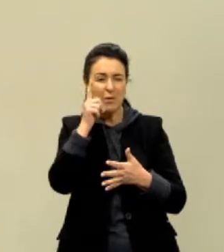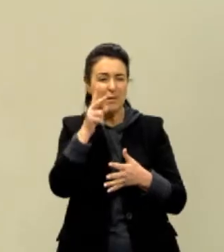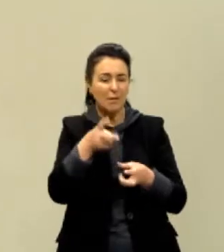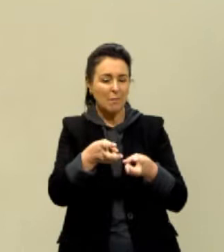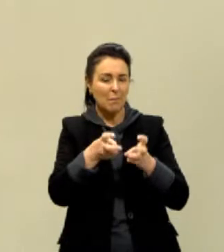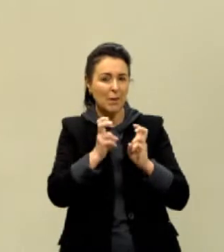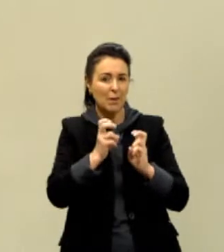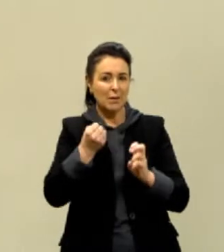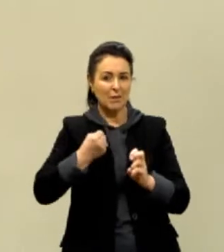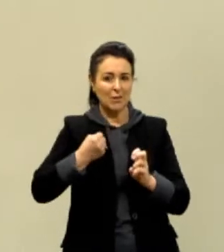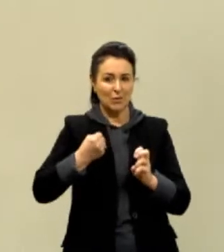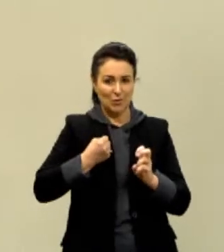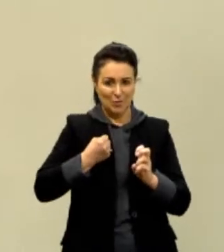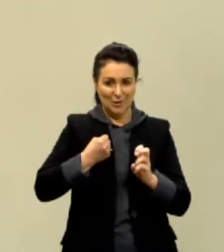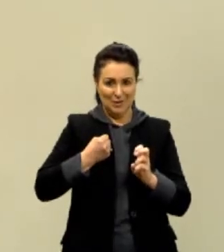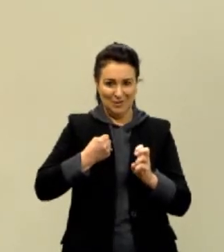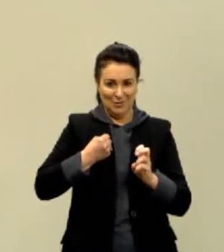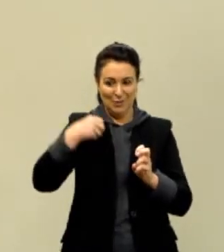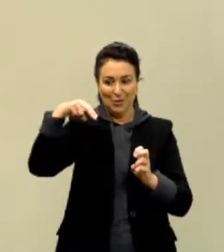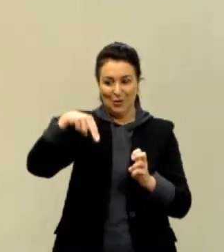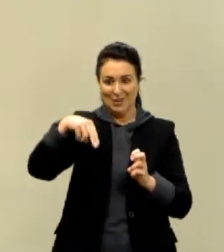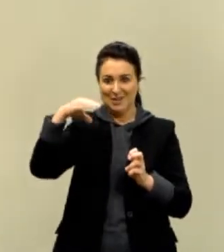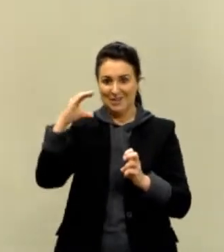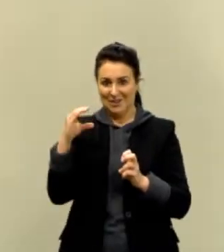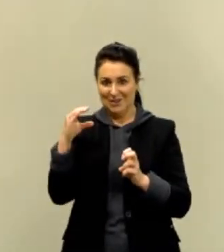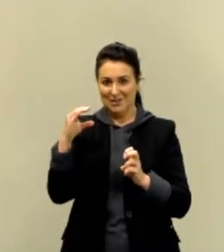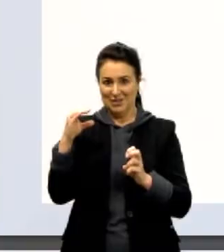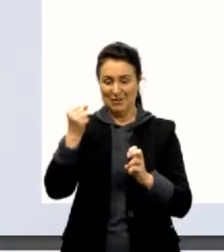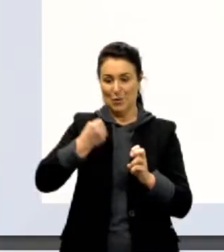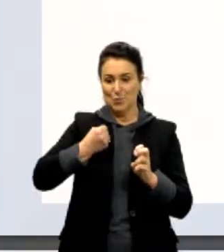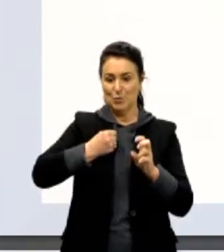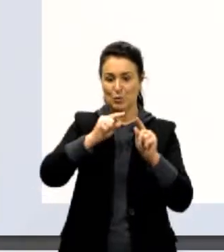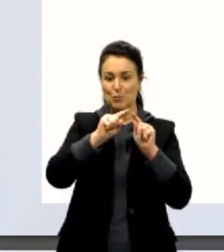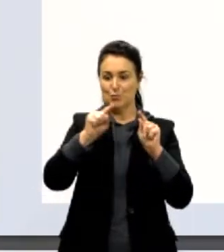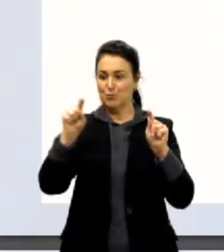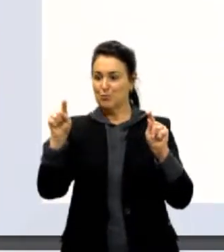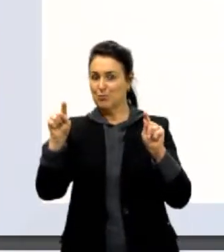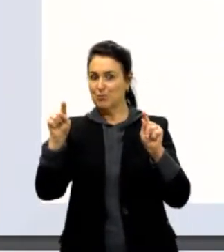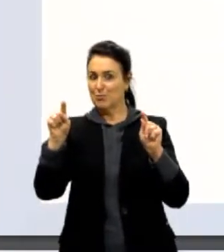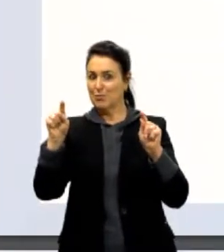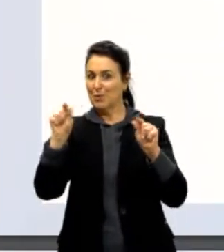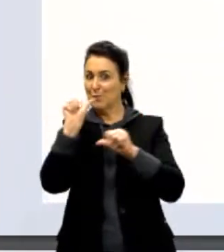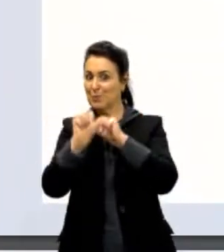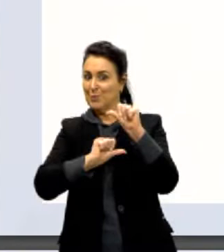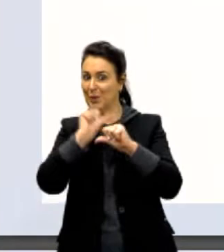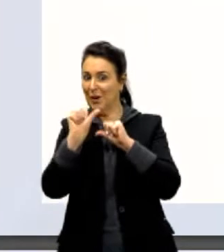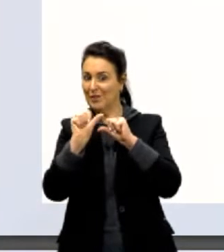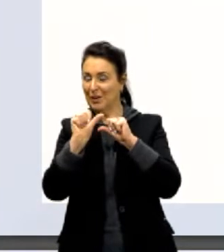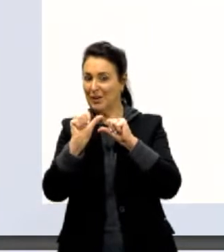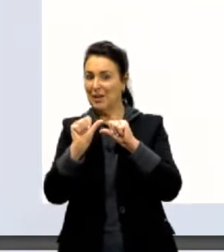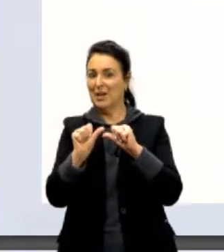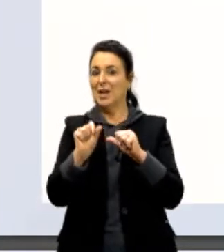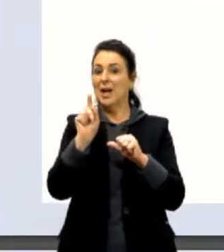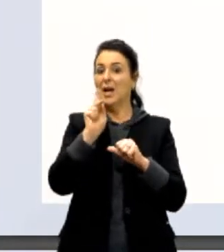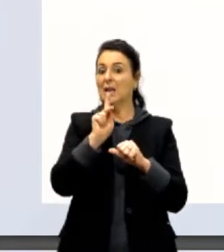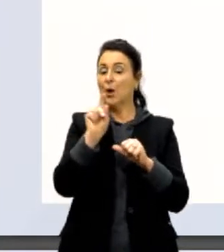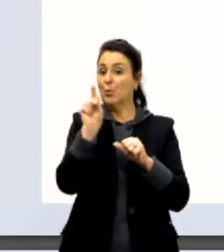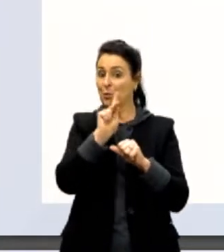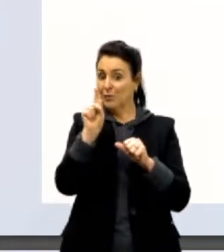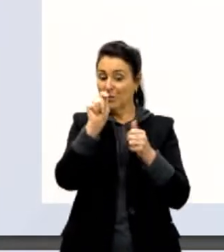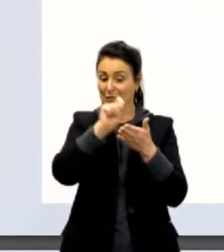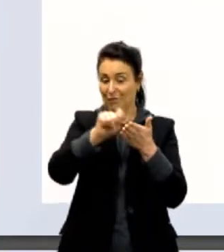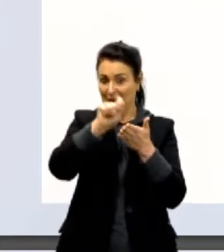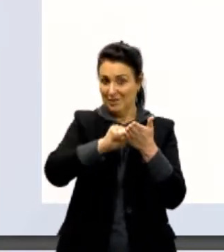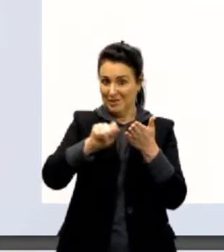número escrito em notação científica, tá? Então, eu vou botar as condições ali da notação científica como se fosse uma colinha ali no canto, ó.